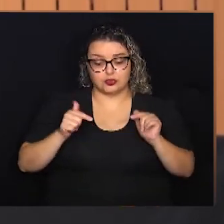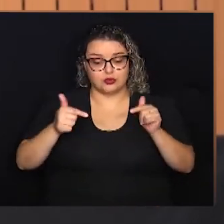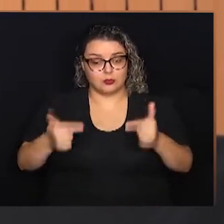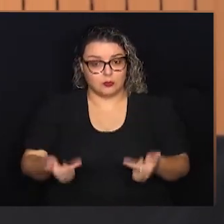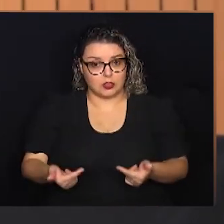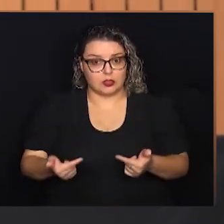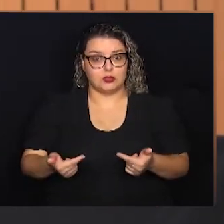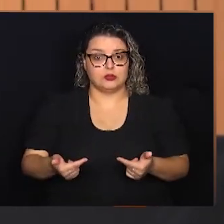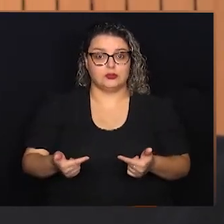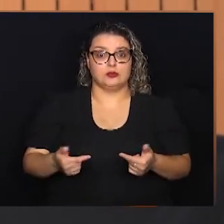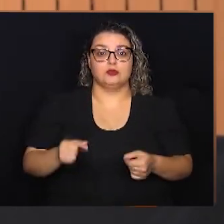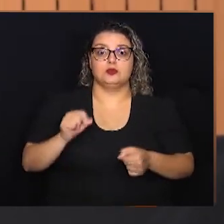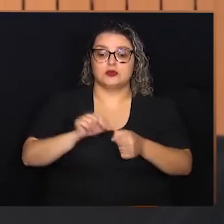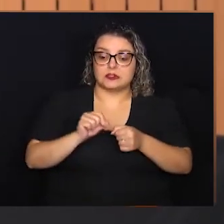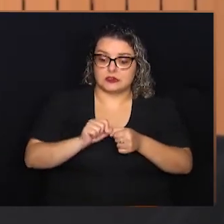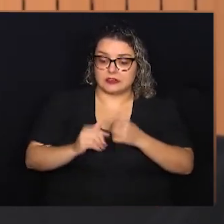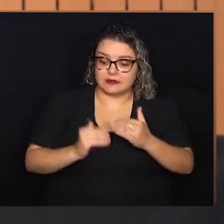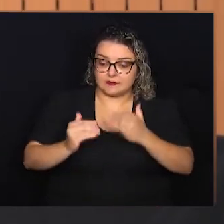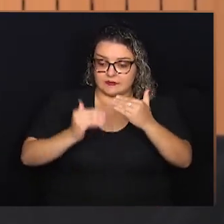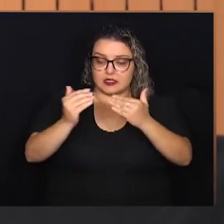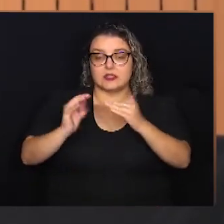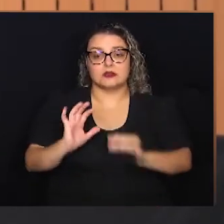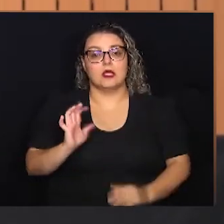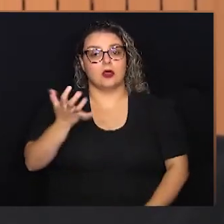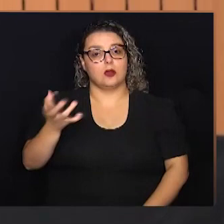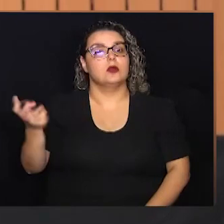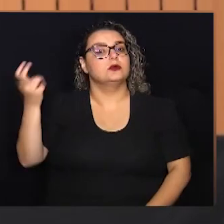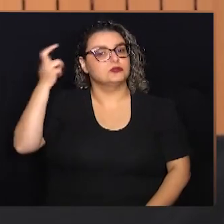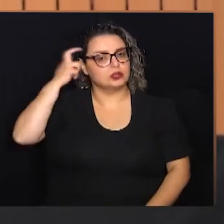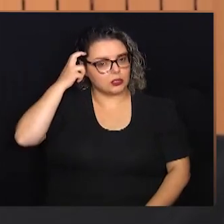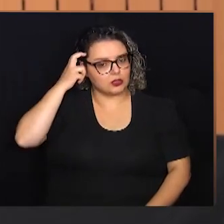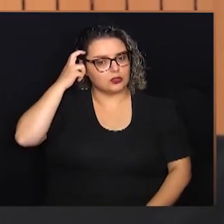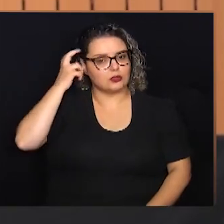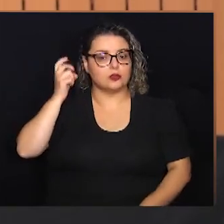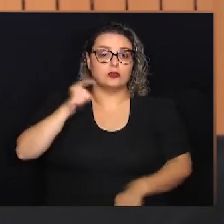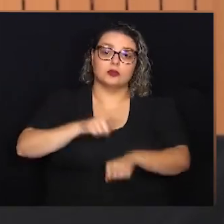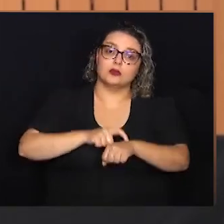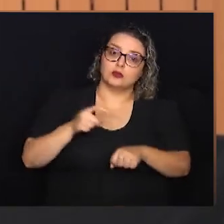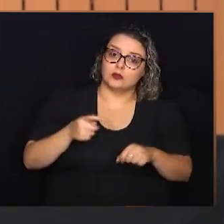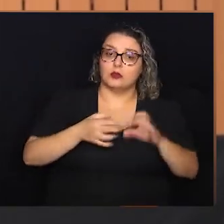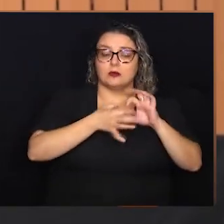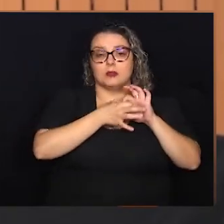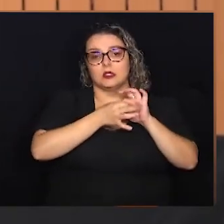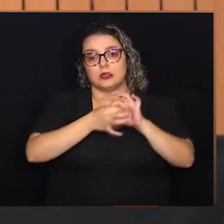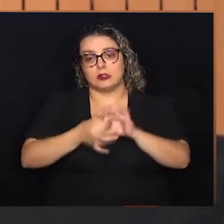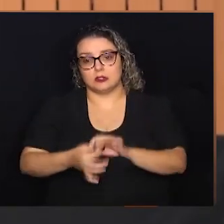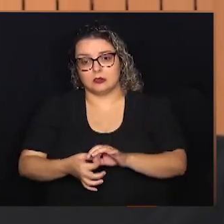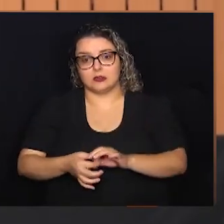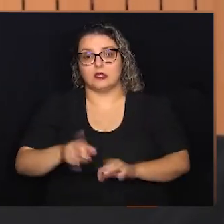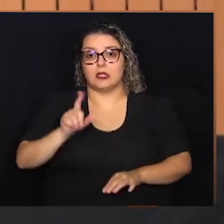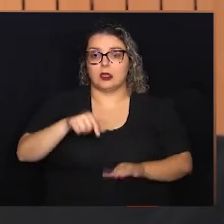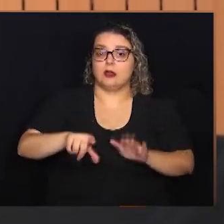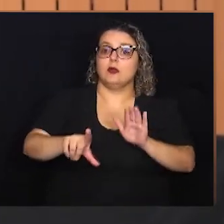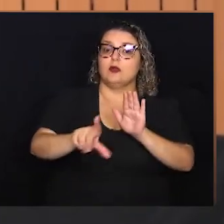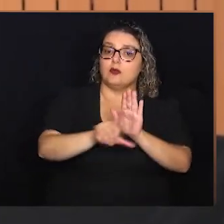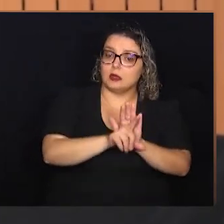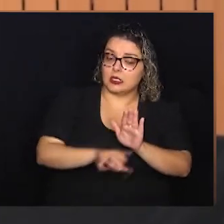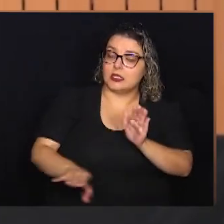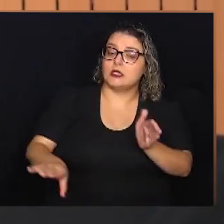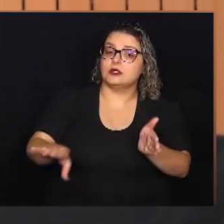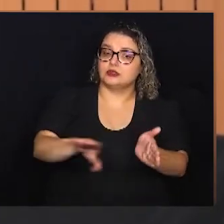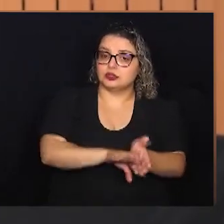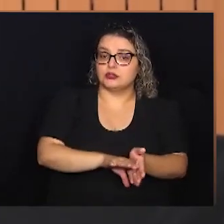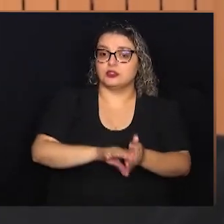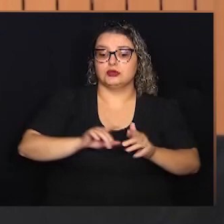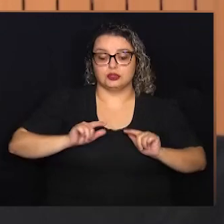de uma luta dos fazedores de cultura, num momento, né? Fazendo um pouquinho o contexto, ele é